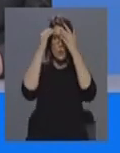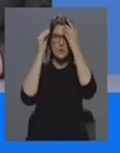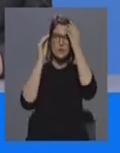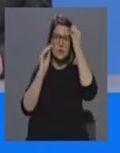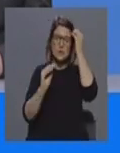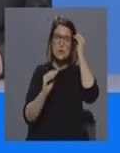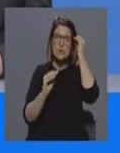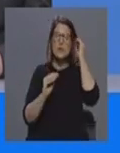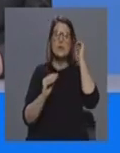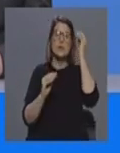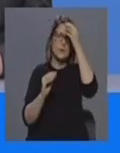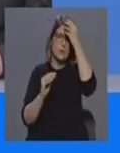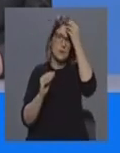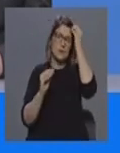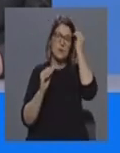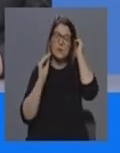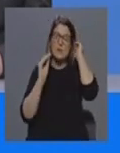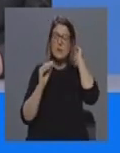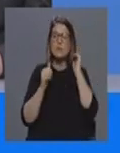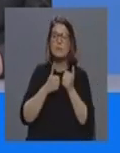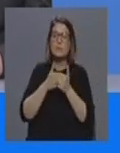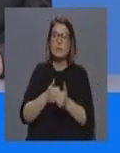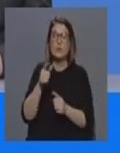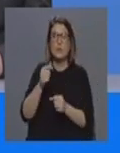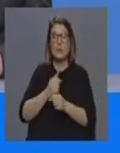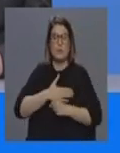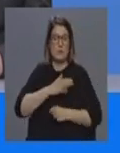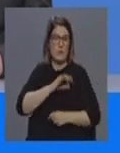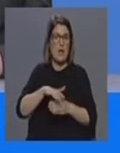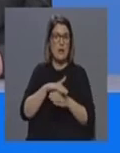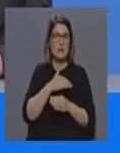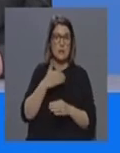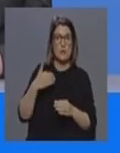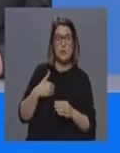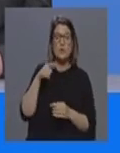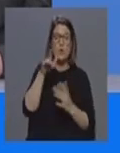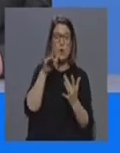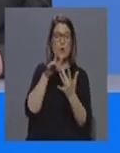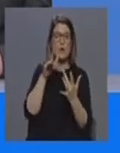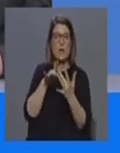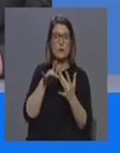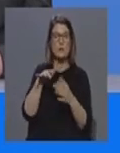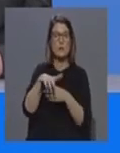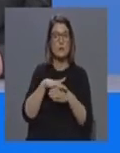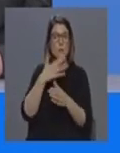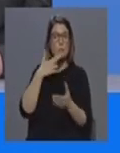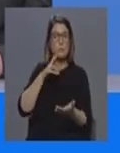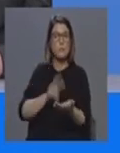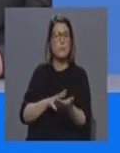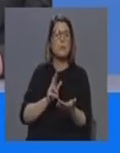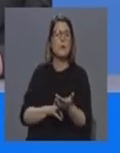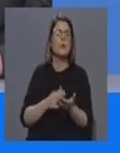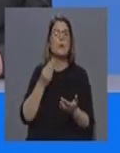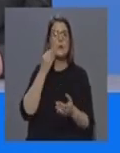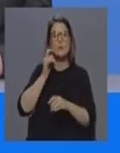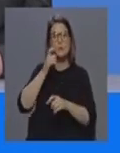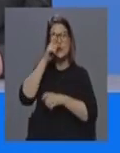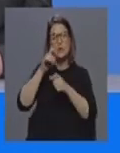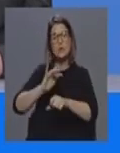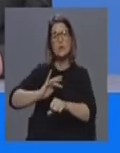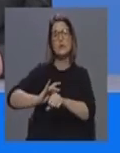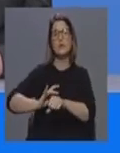sensibilizar, já que é uma profissional de saúde que está no terreno, que lida diretamente com os casos concretos, como é que se consegue sensibilizar as pessoas